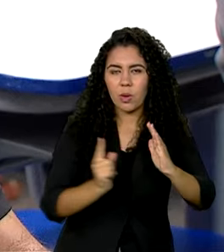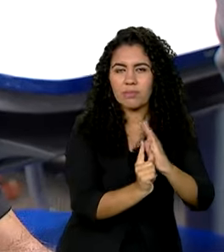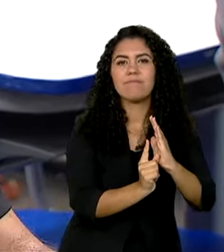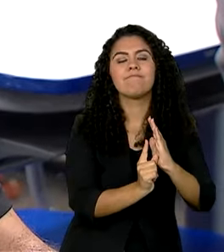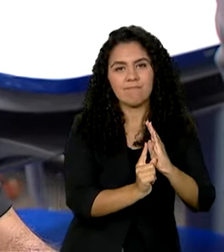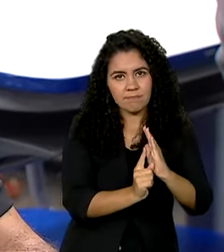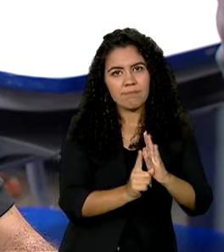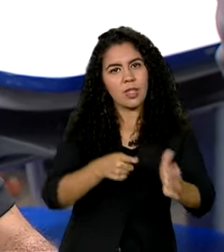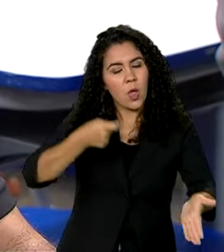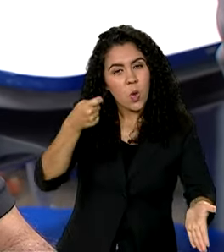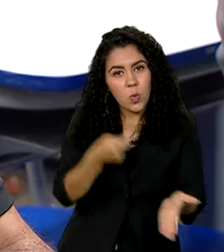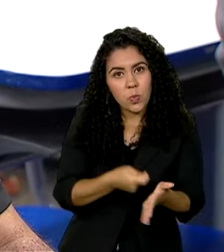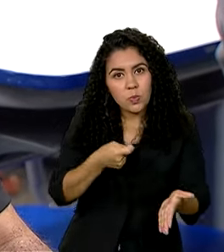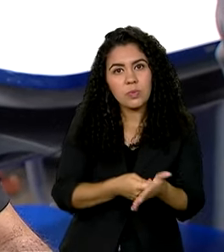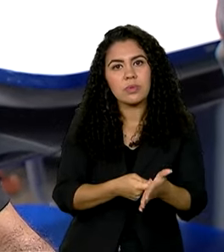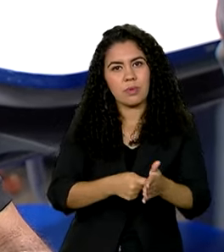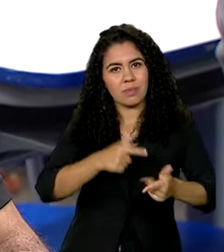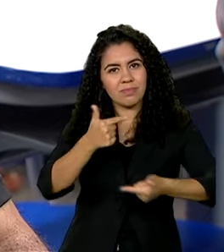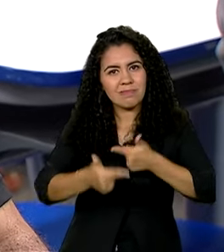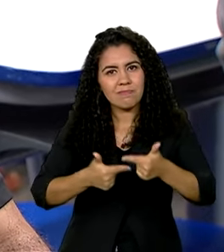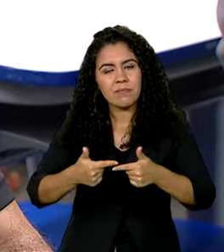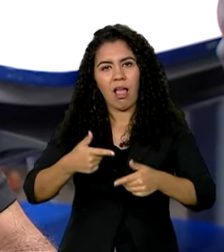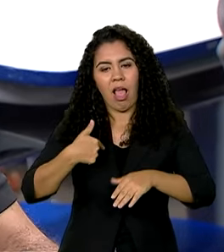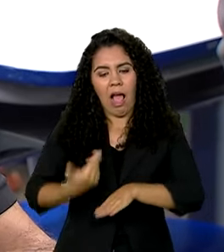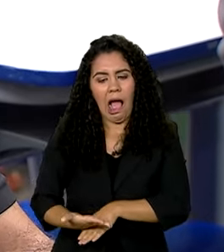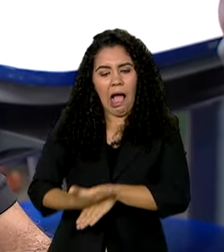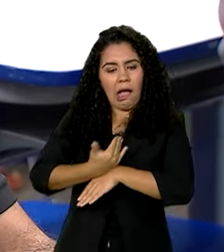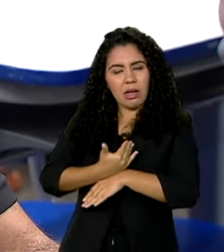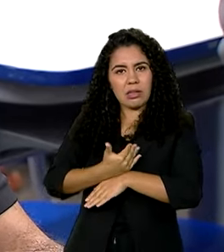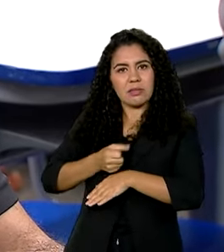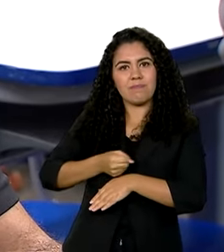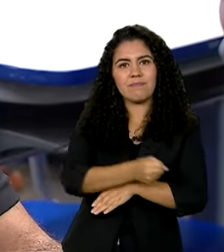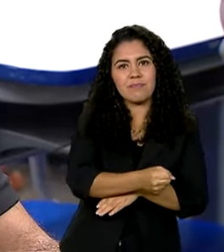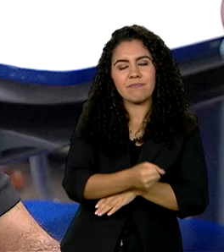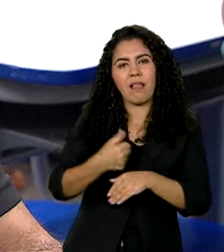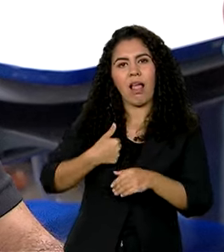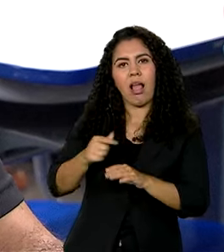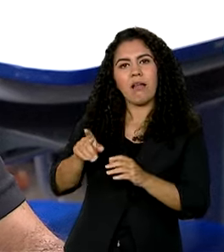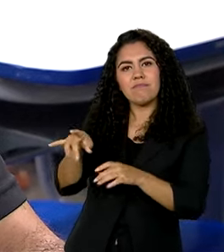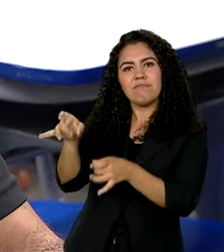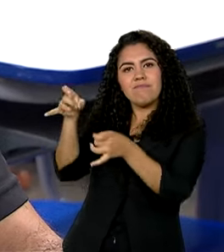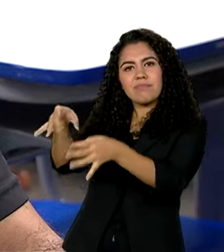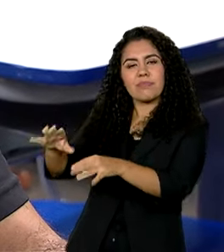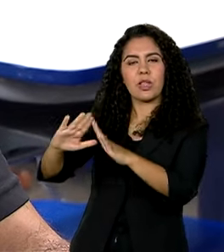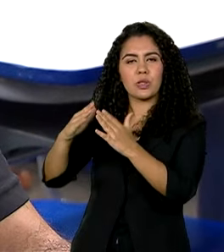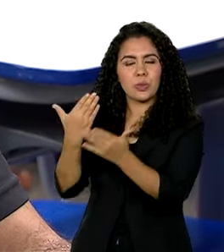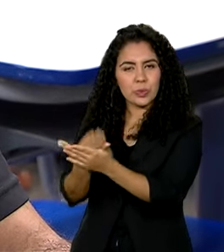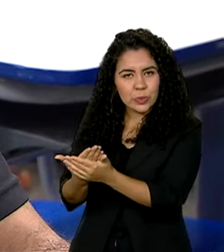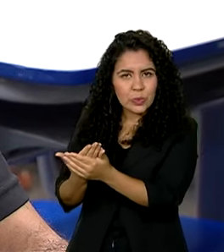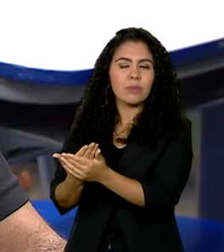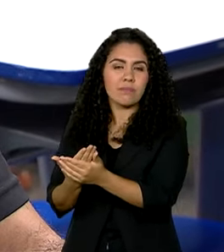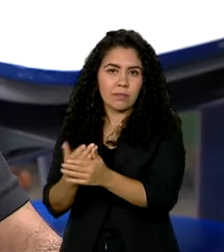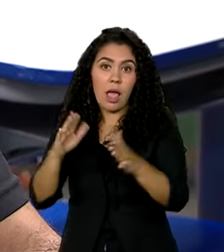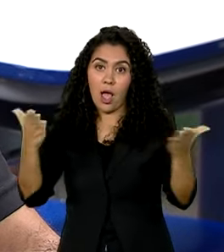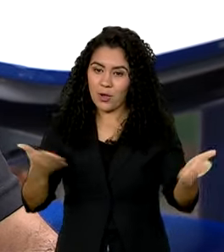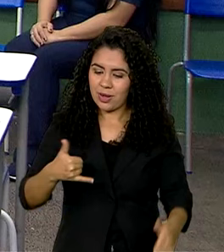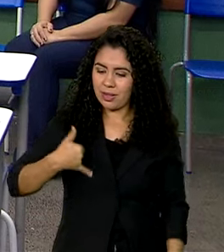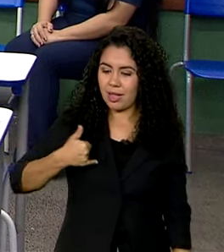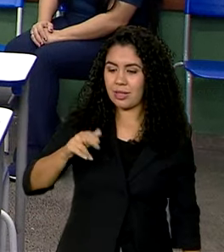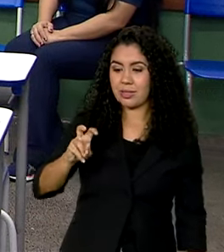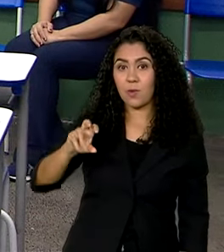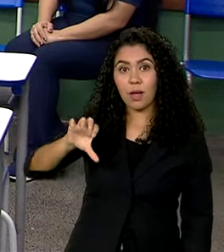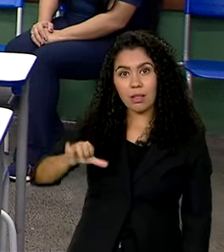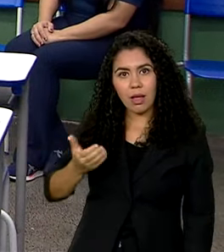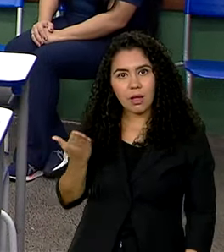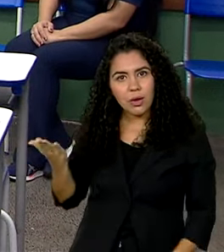A exigência do trabalho precoce contribuiu para afastar ainda mais Nelson da escola. Agora, 59 anos,